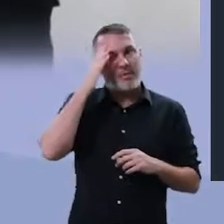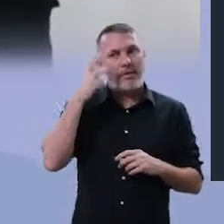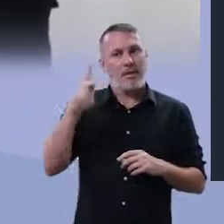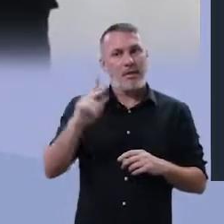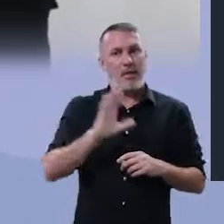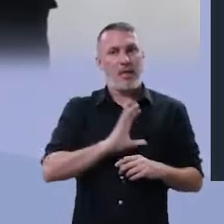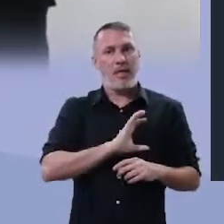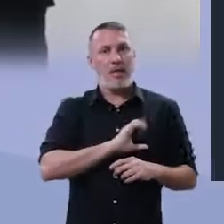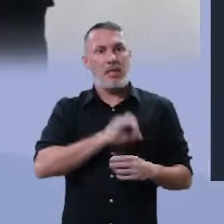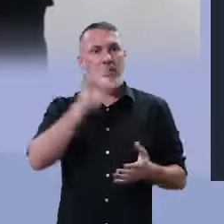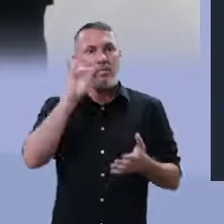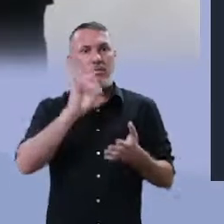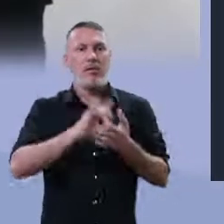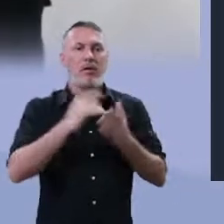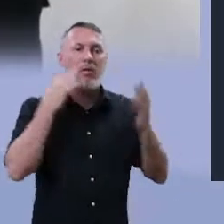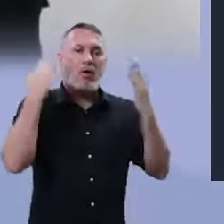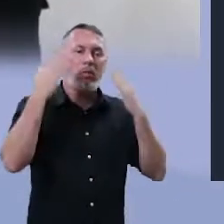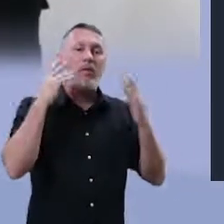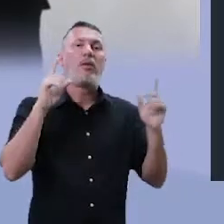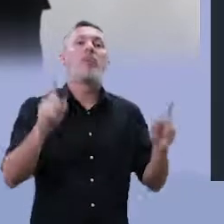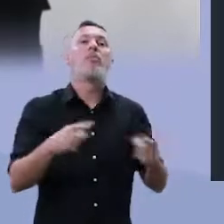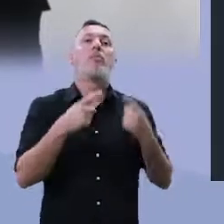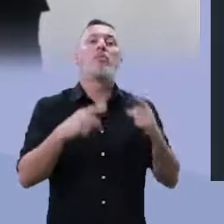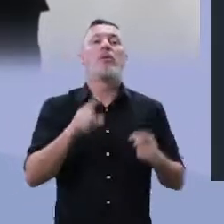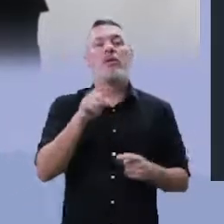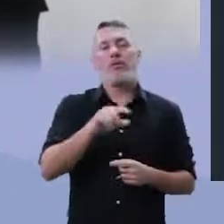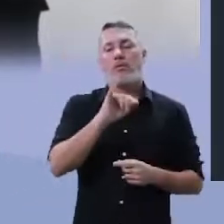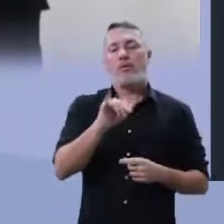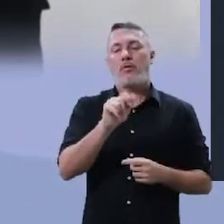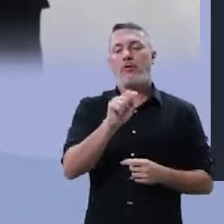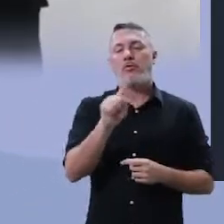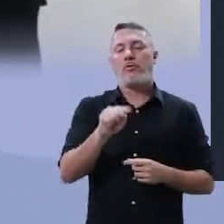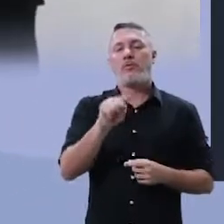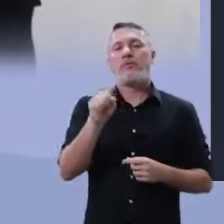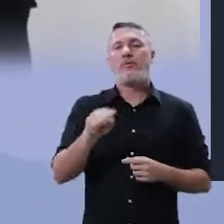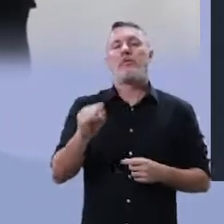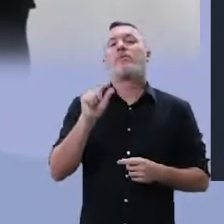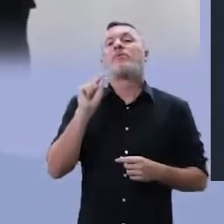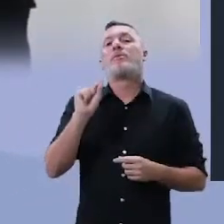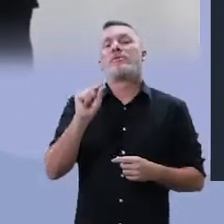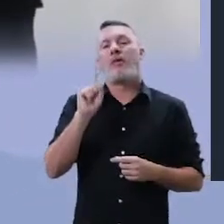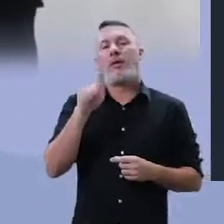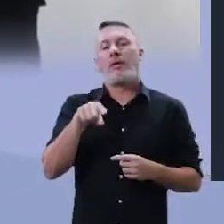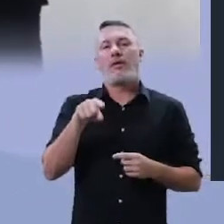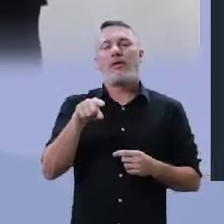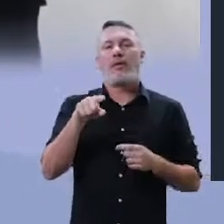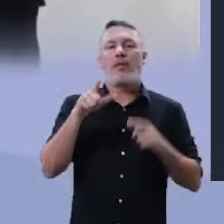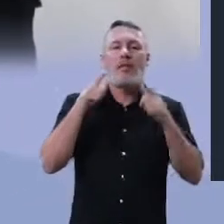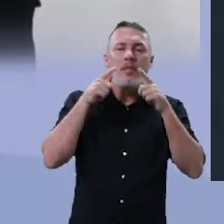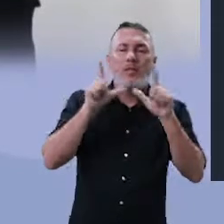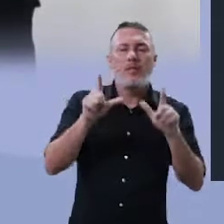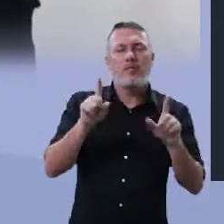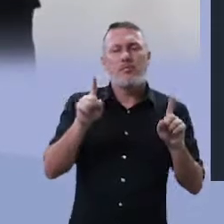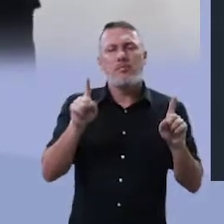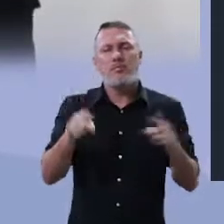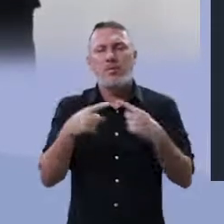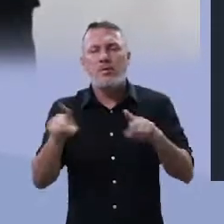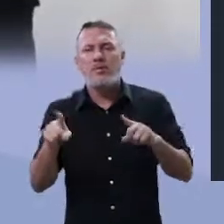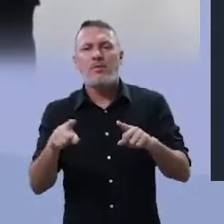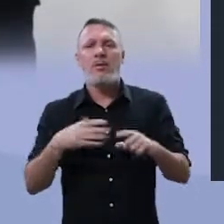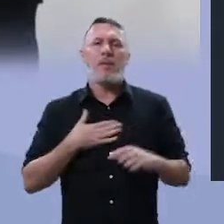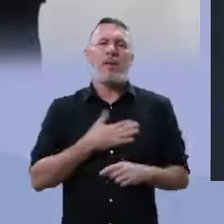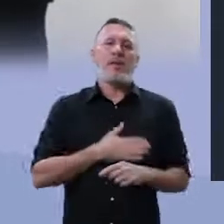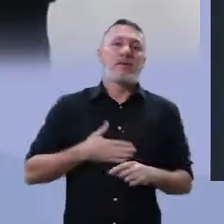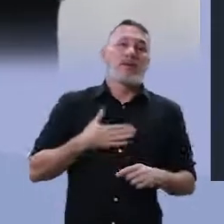e os compara ao Djess. Para ele, o Djess é a linguagem, a musicalidade, o